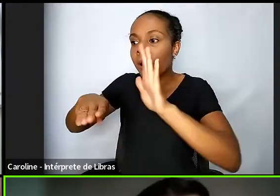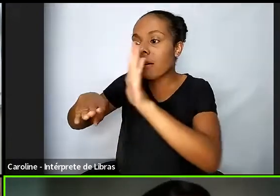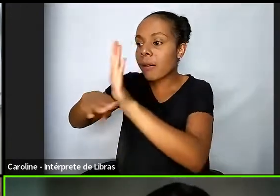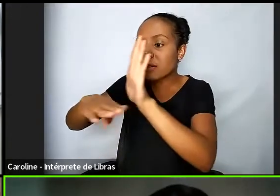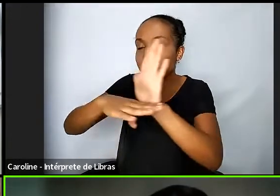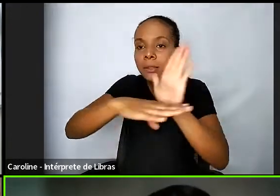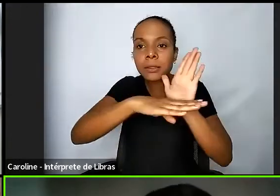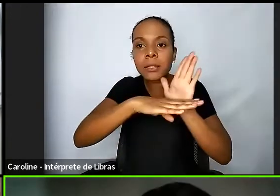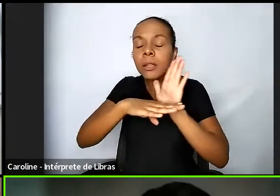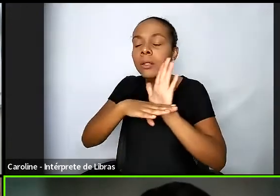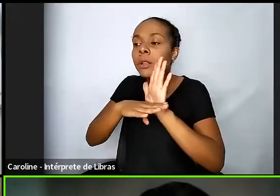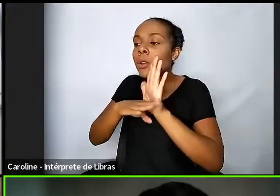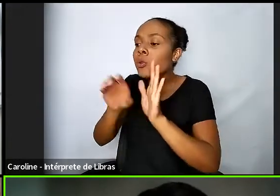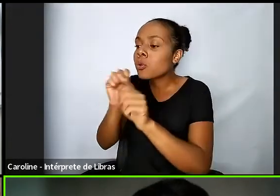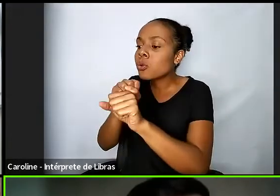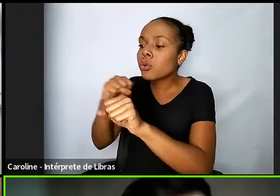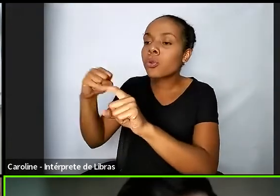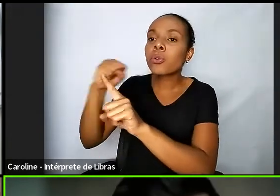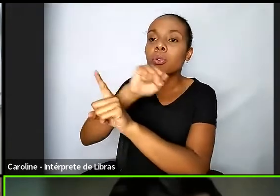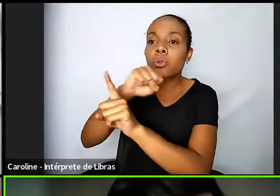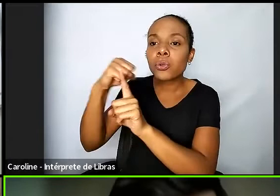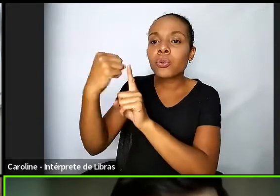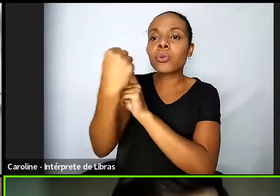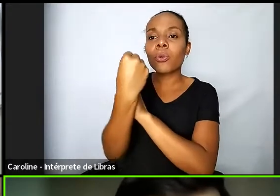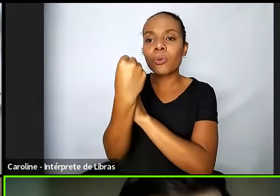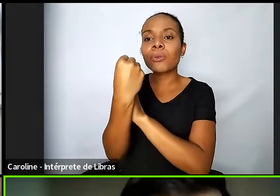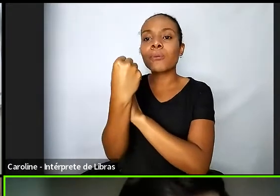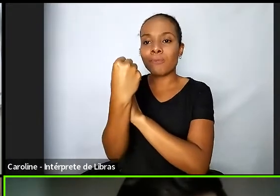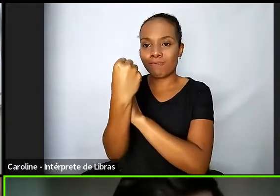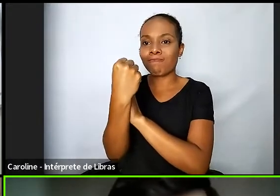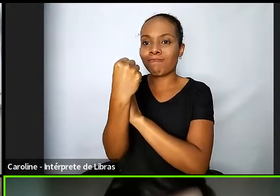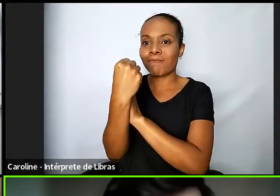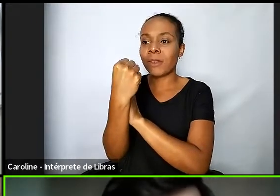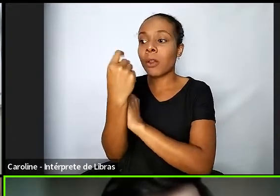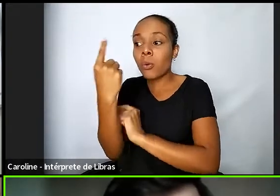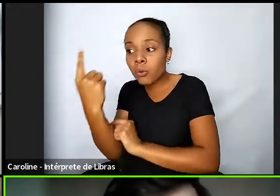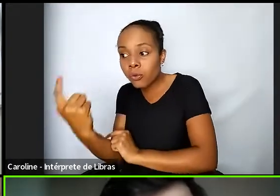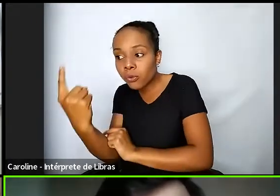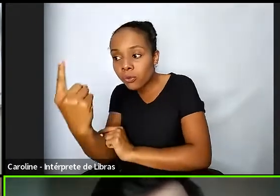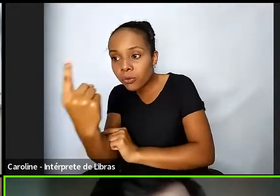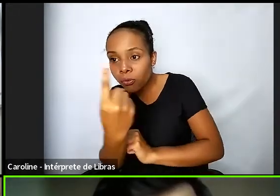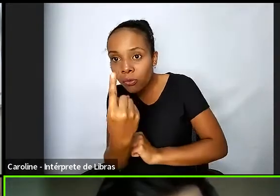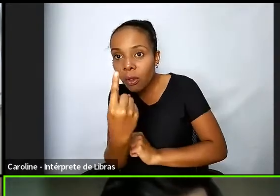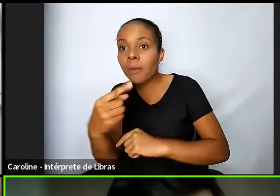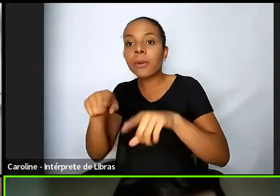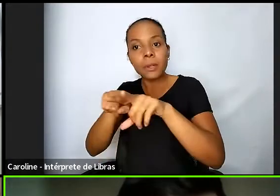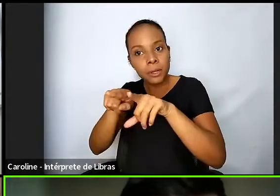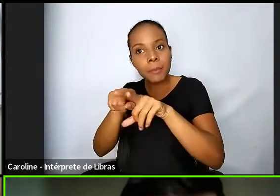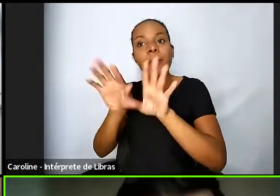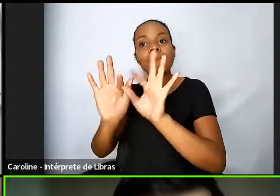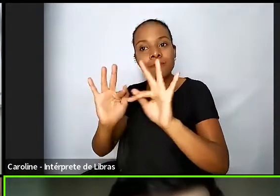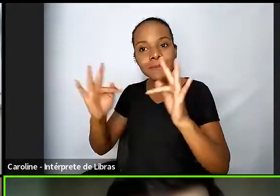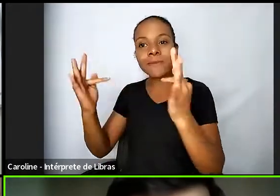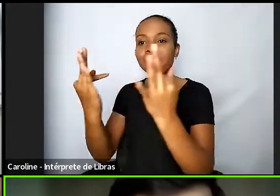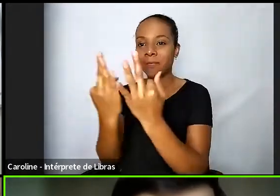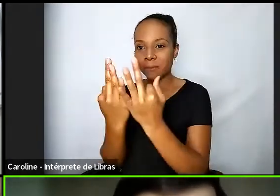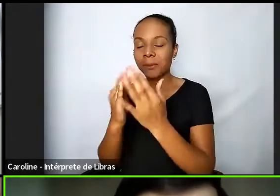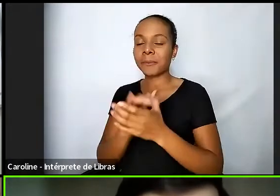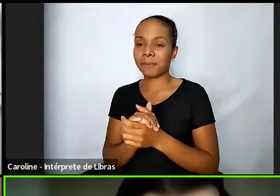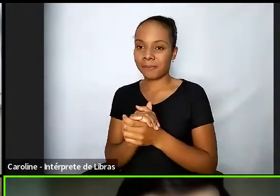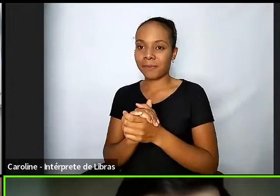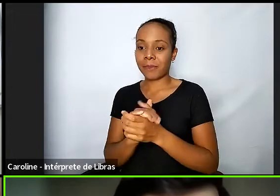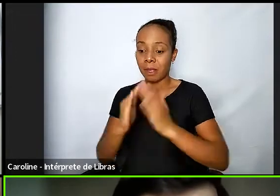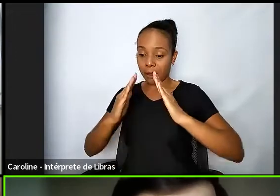individual e familiar né para melhor auxiliar aquela família a partir da moradia essas pessoas